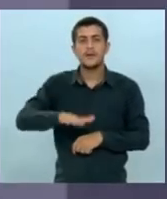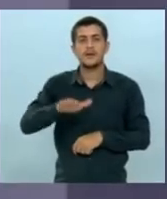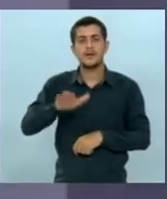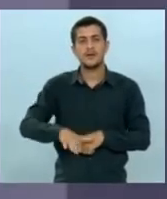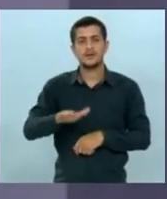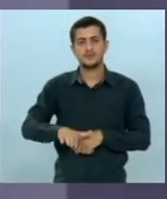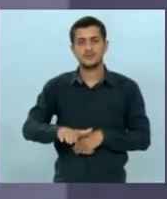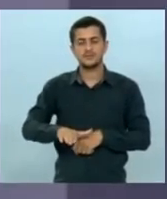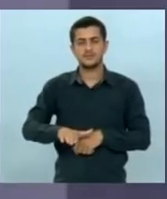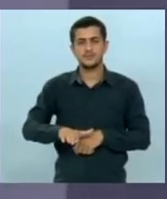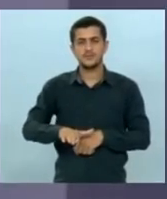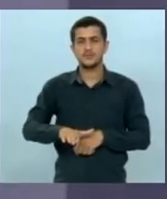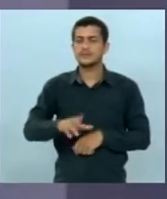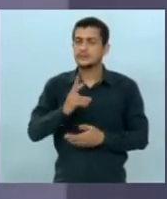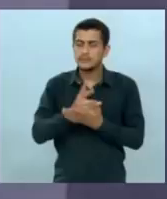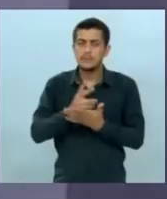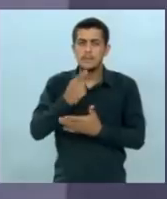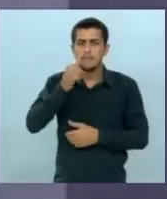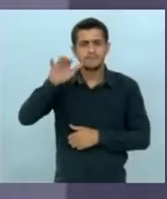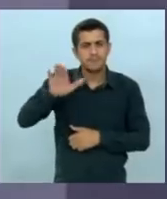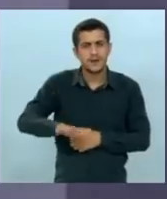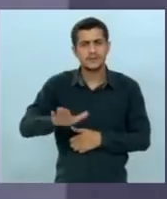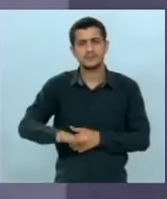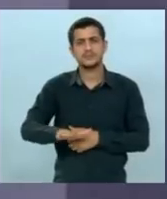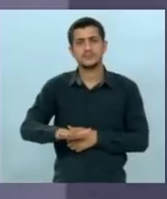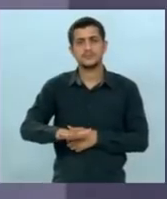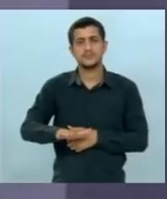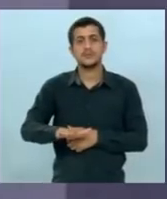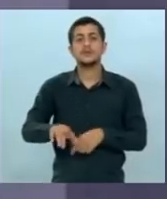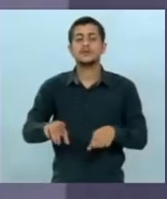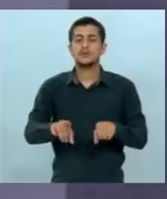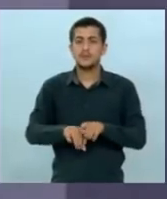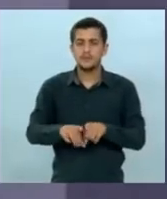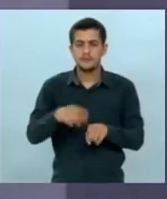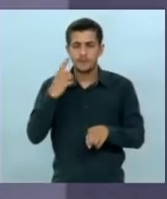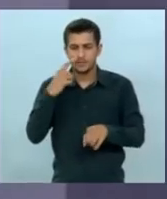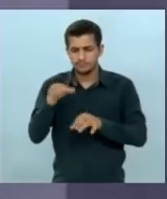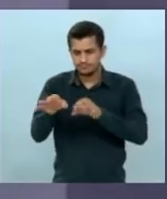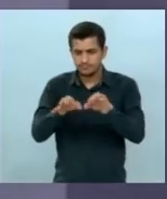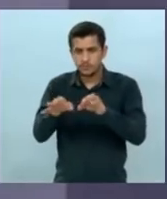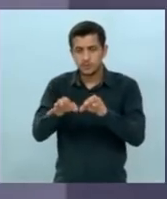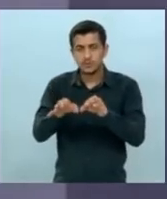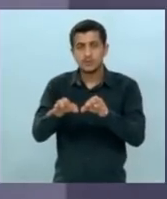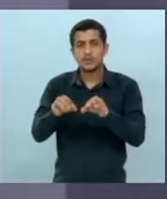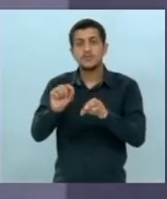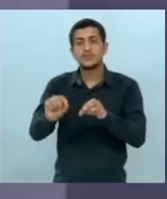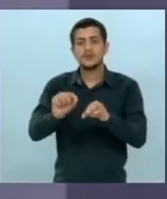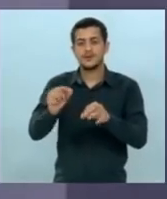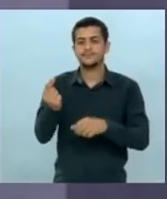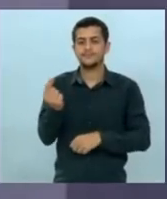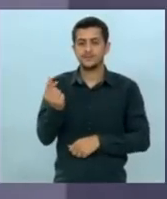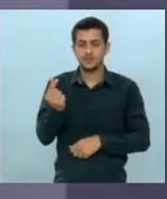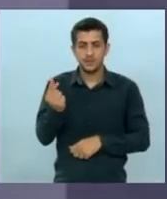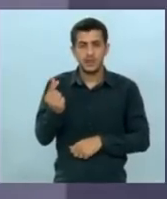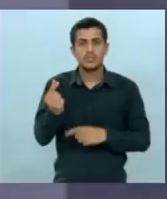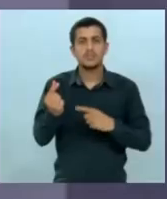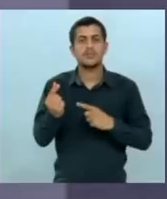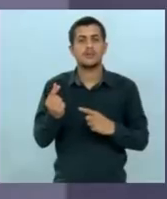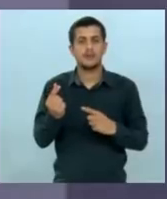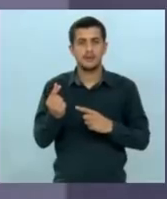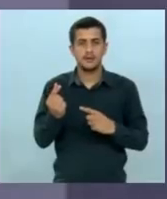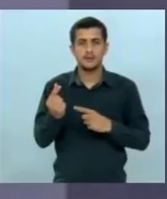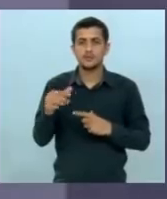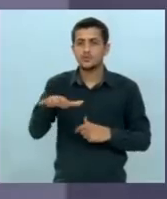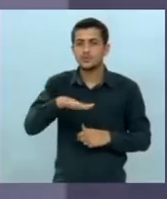custo o mais barato possível. E estabelecendo essas diretrizes, nós vamos ter dinheiro, nós vamos ter dinheiro